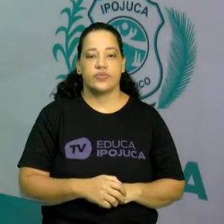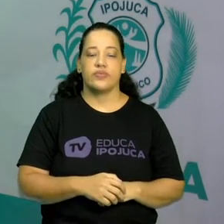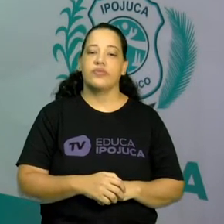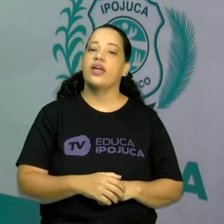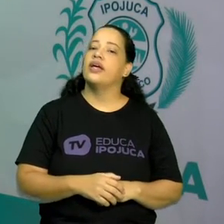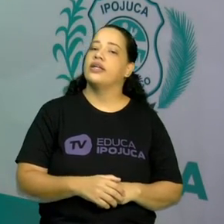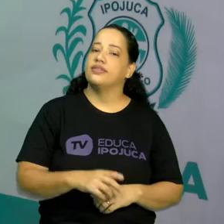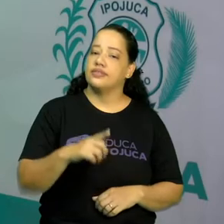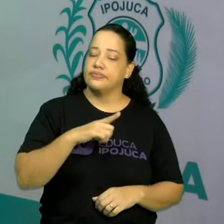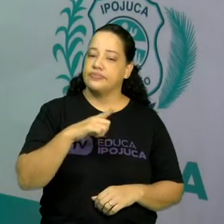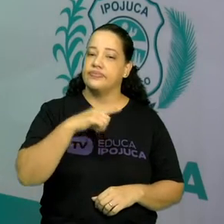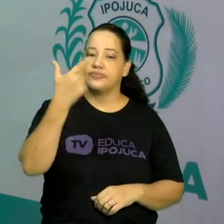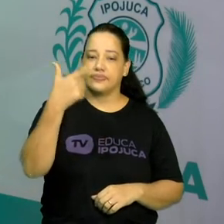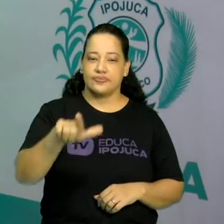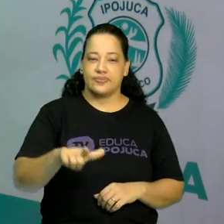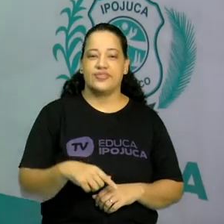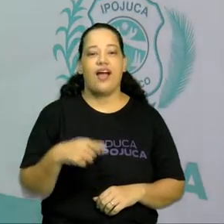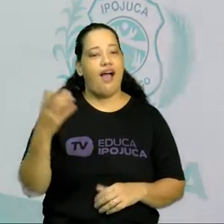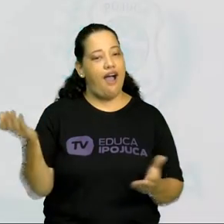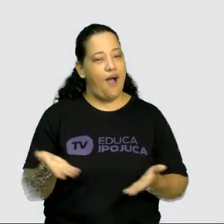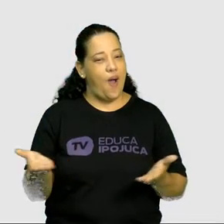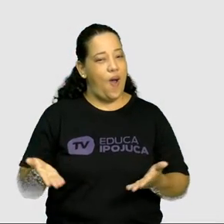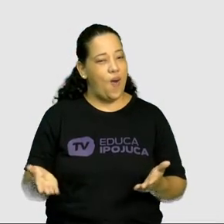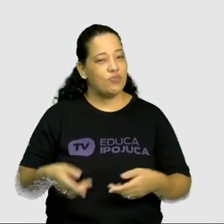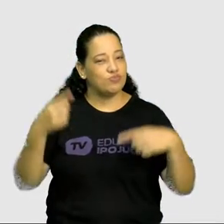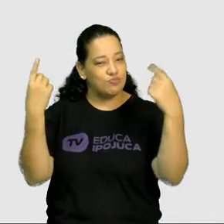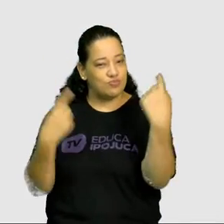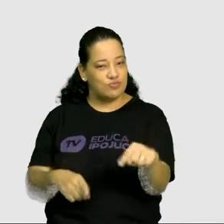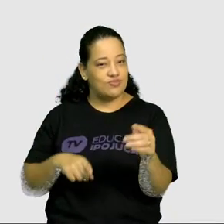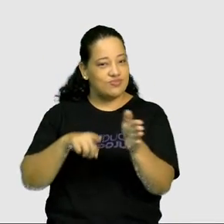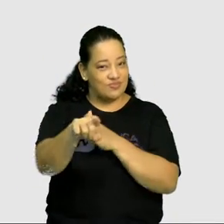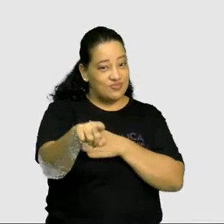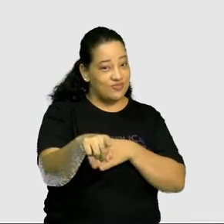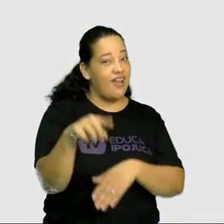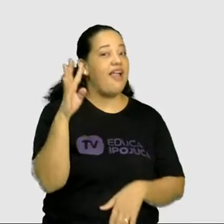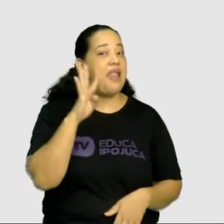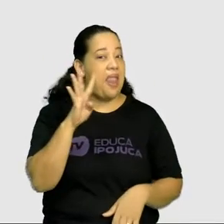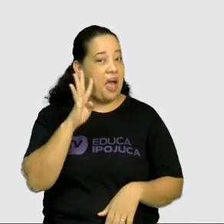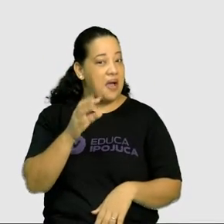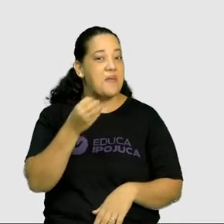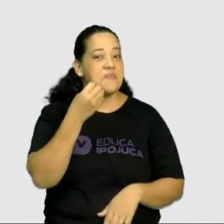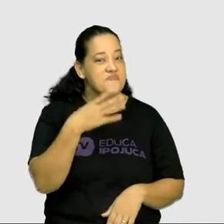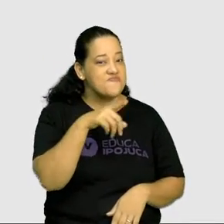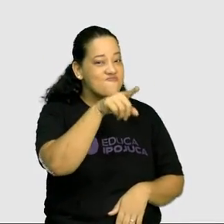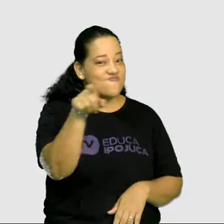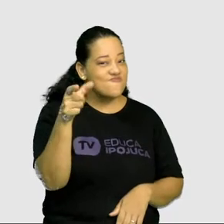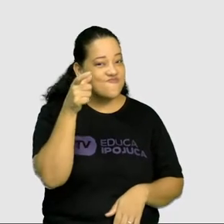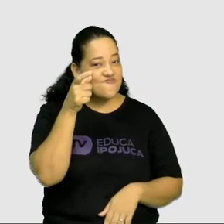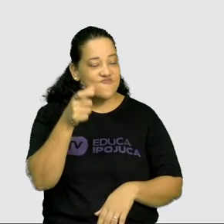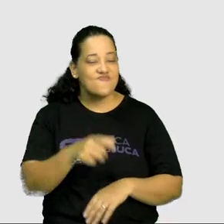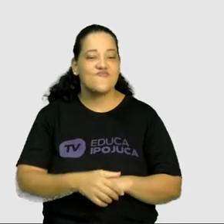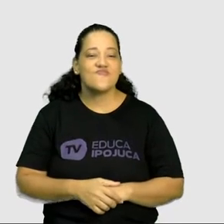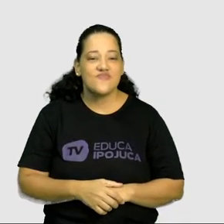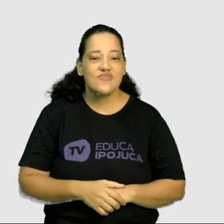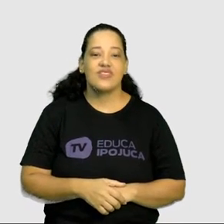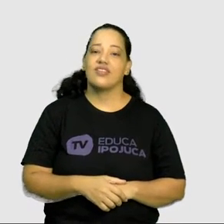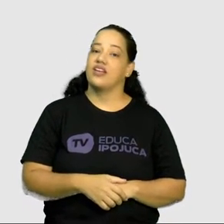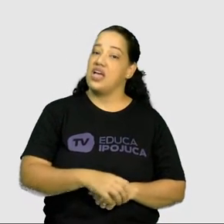E aí, trago um desafio para vocês aqui. Super legal e interessante. E nesse